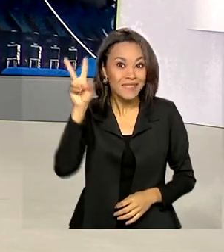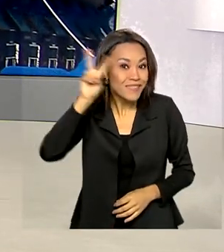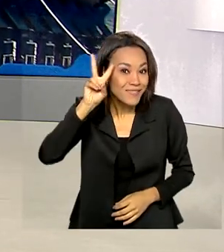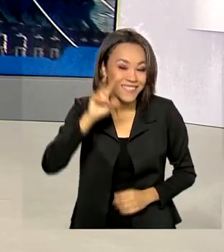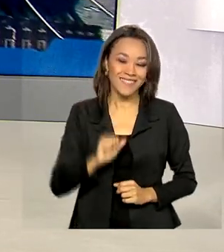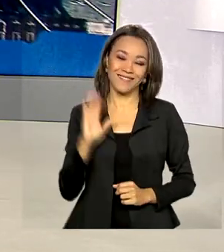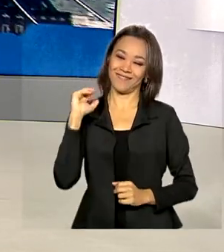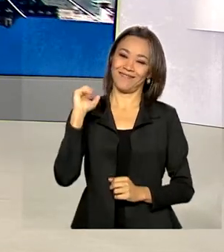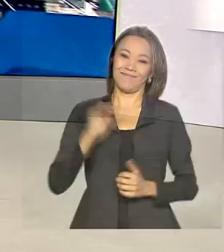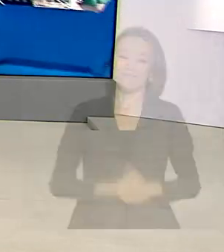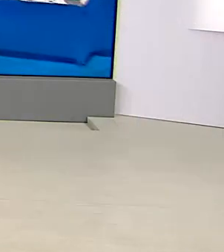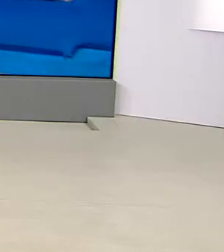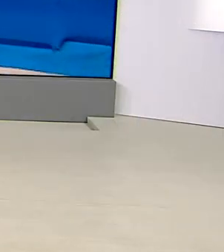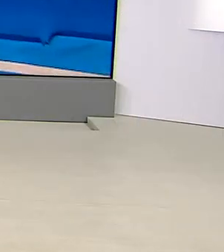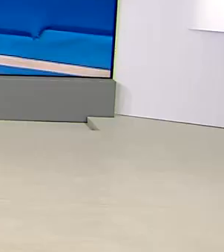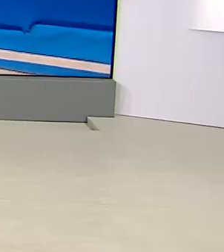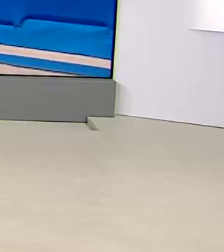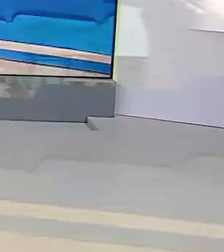-feira. Até lá. Tchau, tchau.